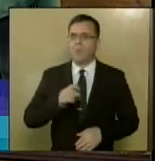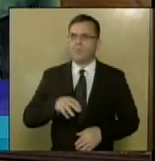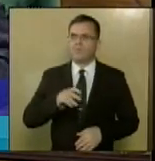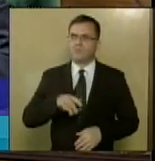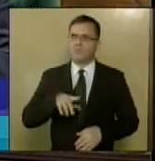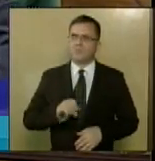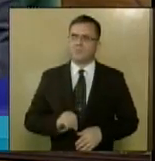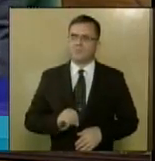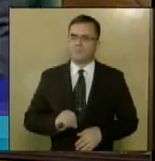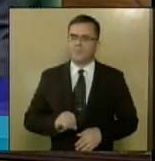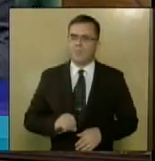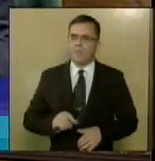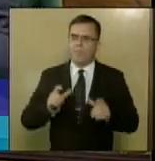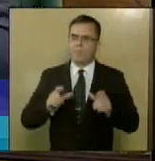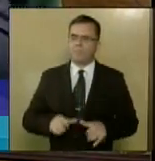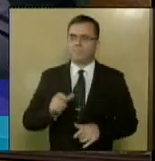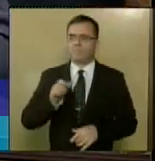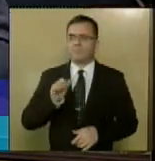no bairro Farolândia.